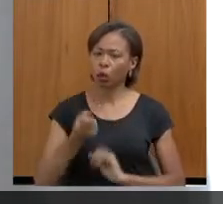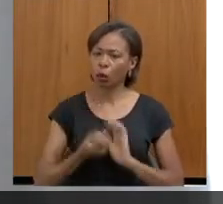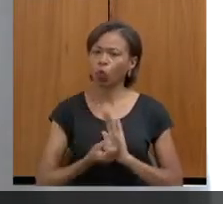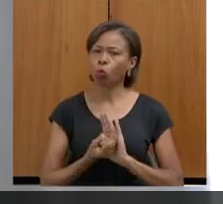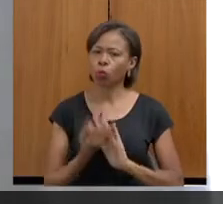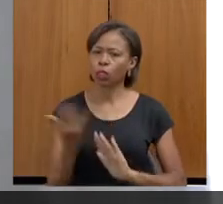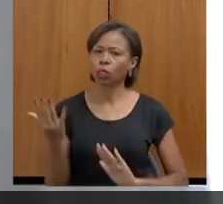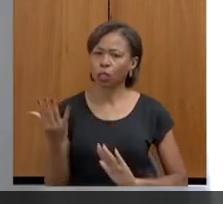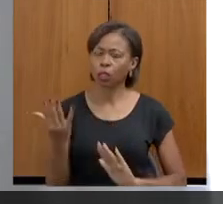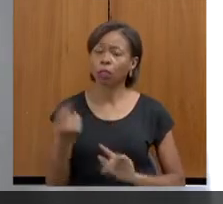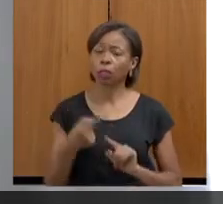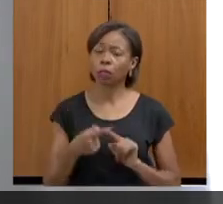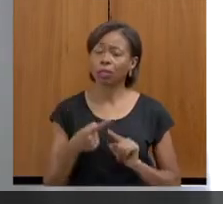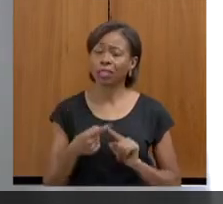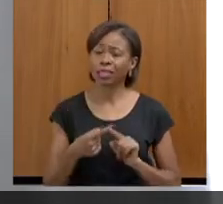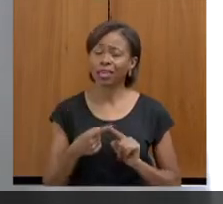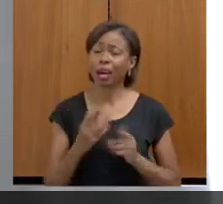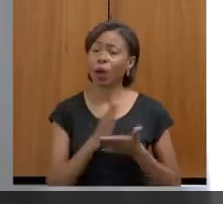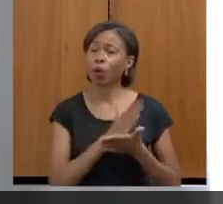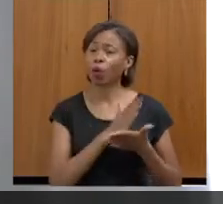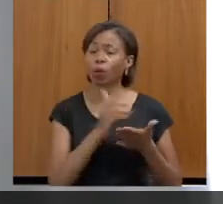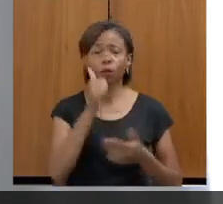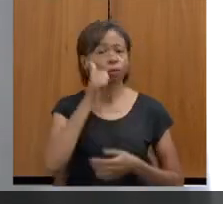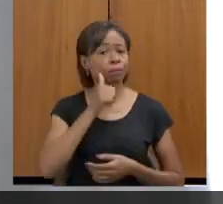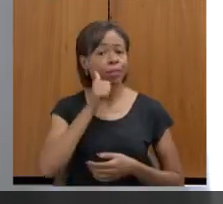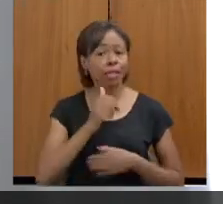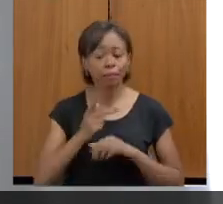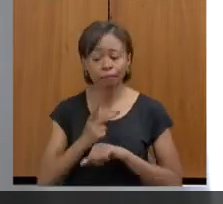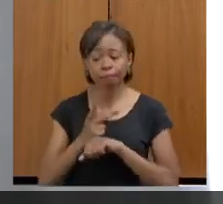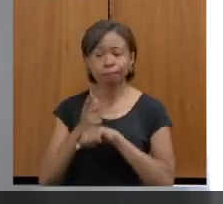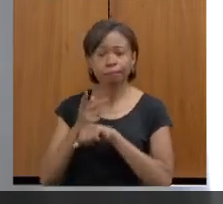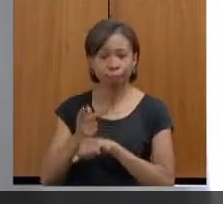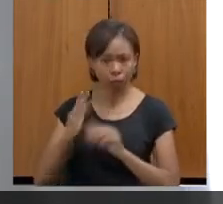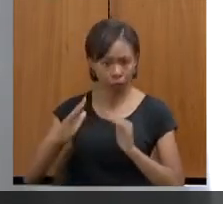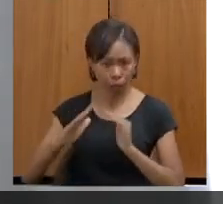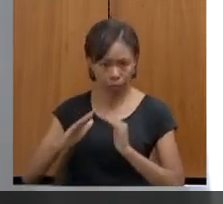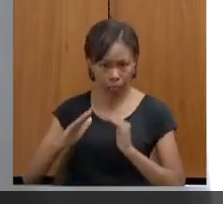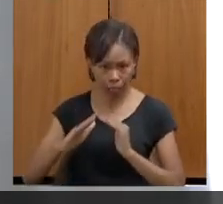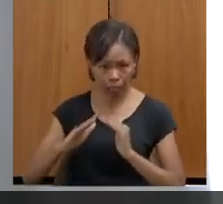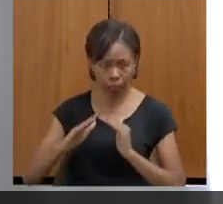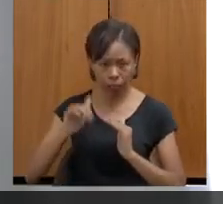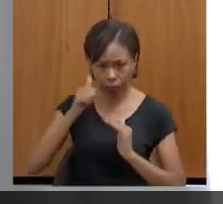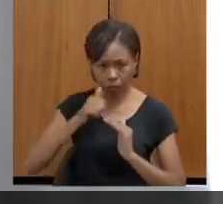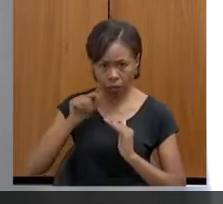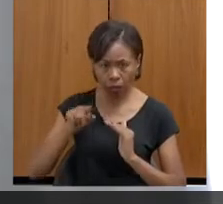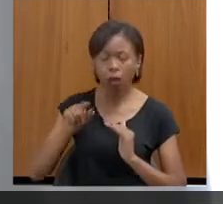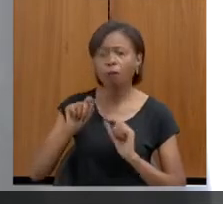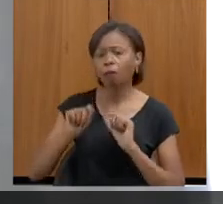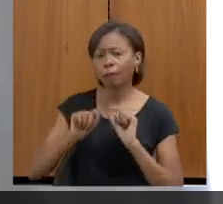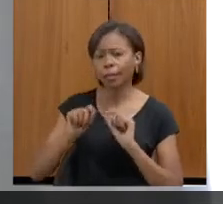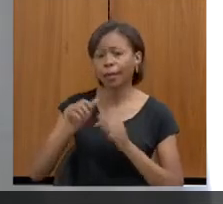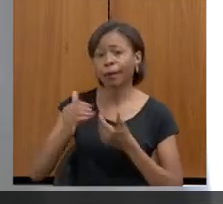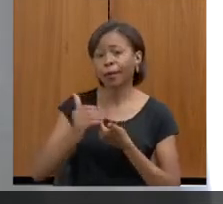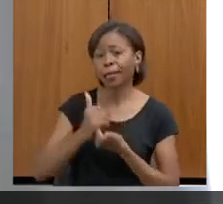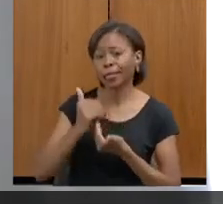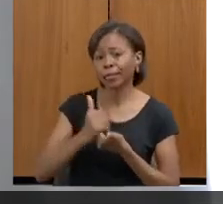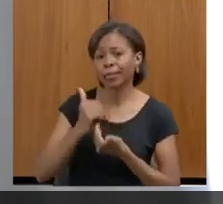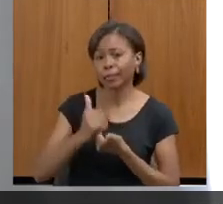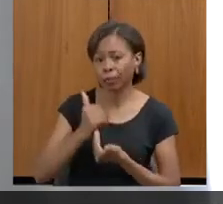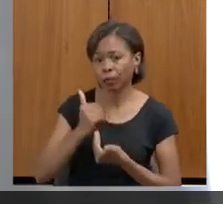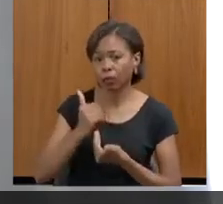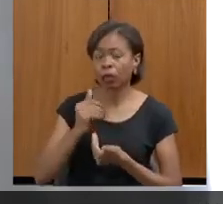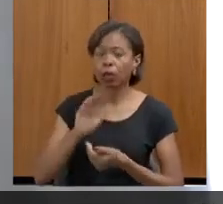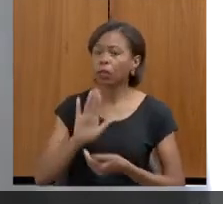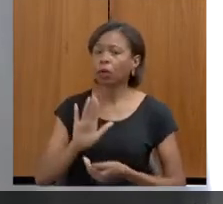porque o que acontece? Muitas mulheres procuram a Casa da Mulher Mineira para ter orientação. Às vezes, elas não vão lá para poder fazer o